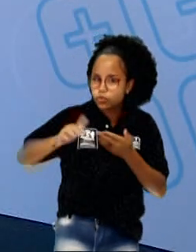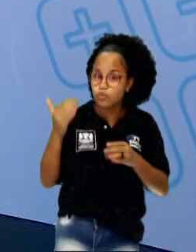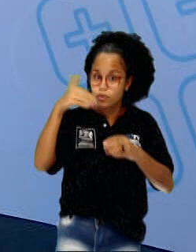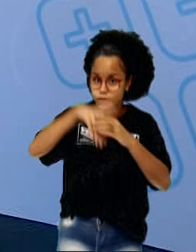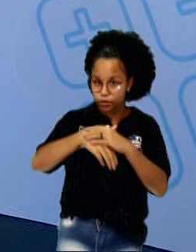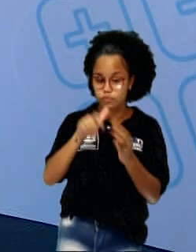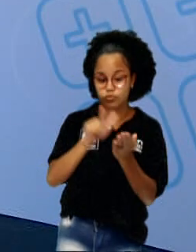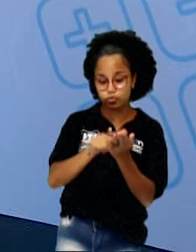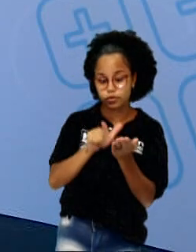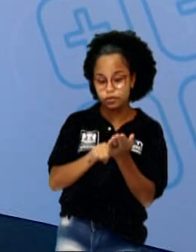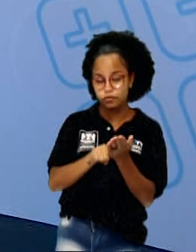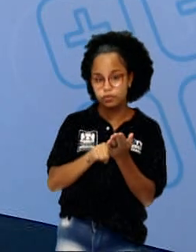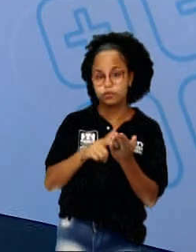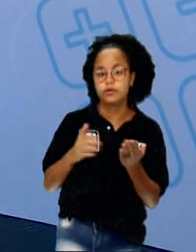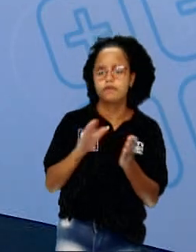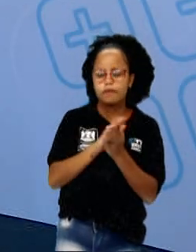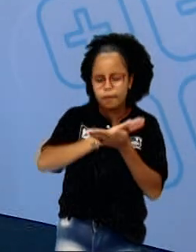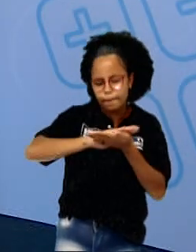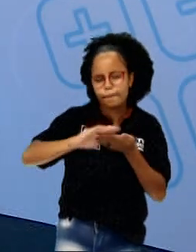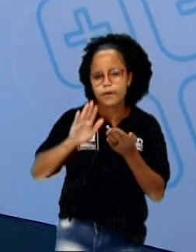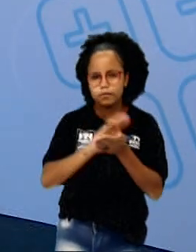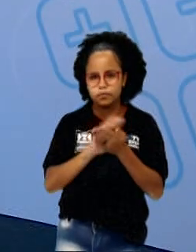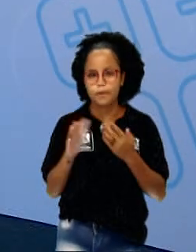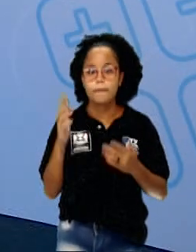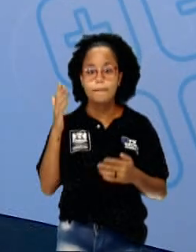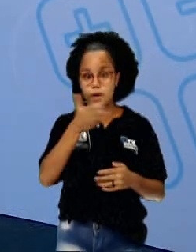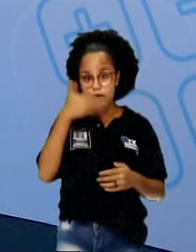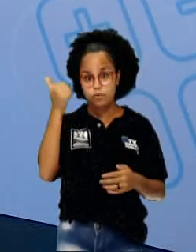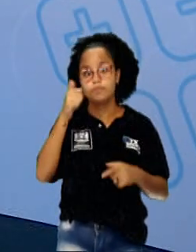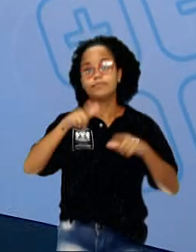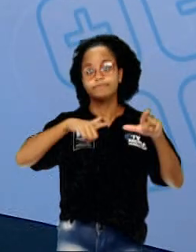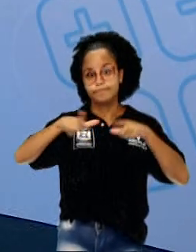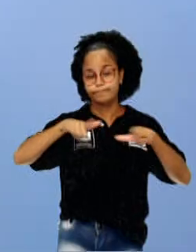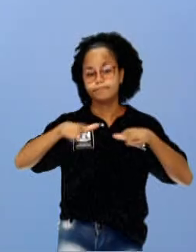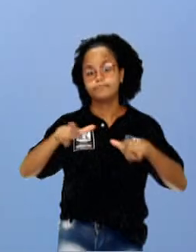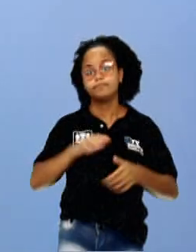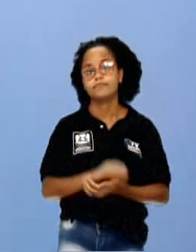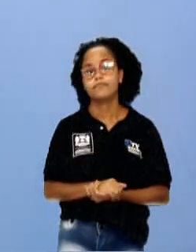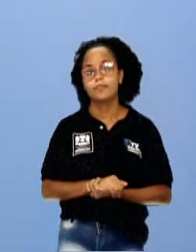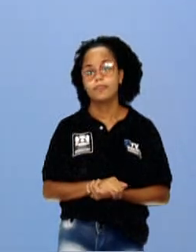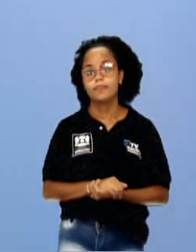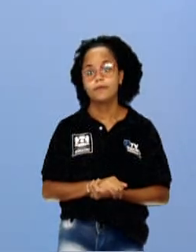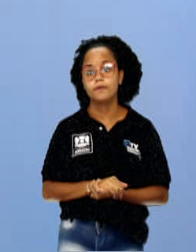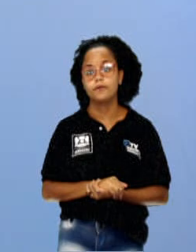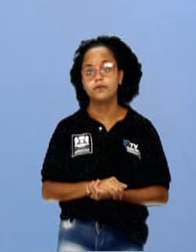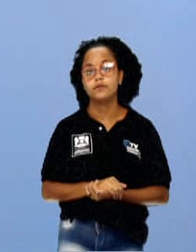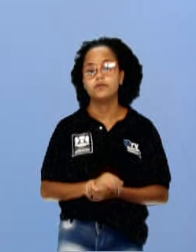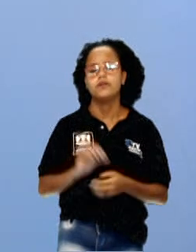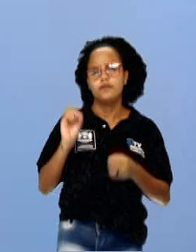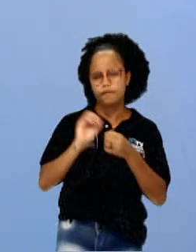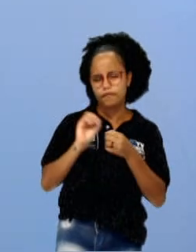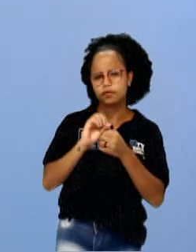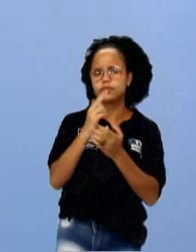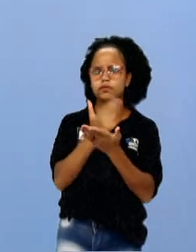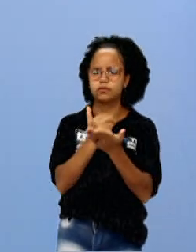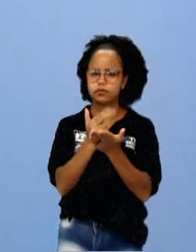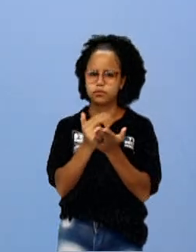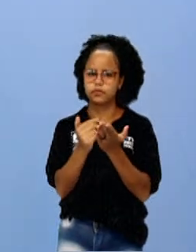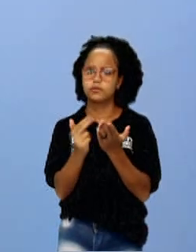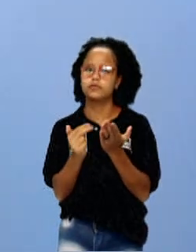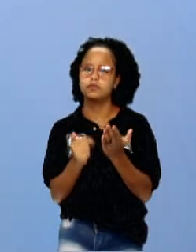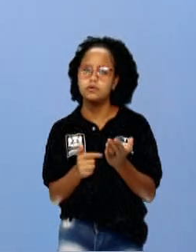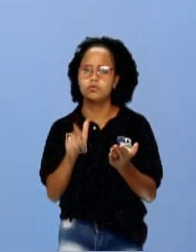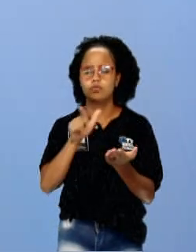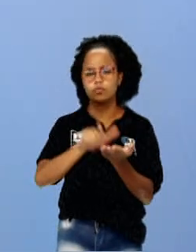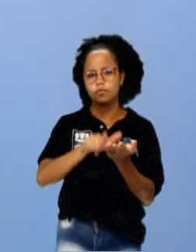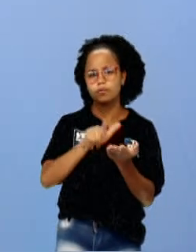do livro, de um dia para o outro. Ela vai ficar bem lisinha, mais fácil de trabalhar. E eu quero que vocês produzam um desenho no